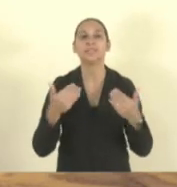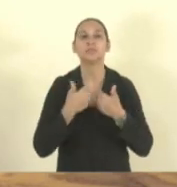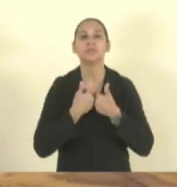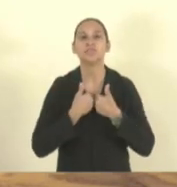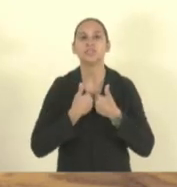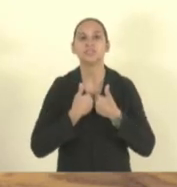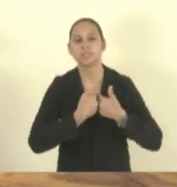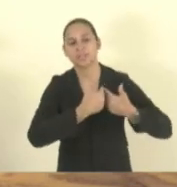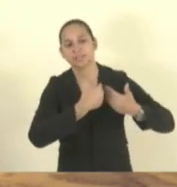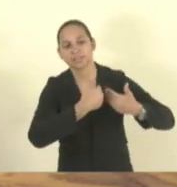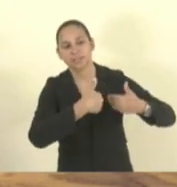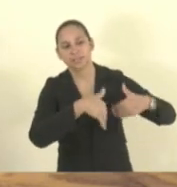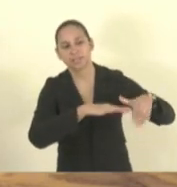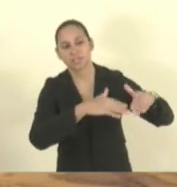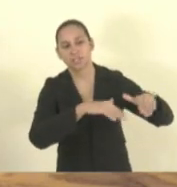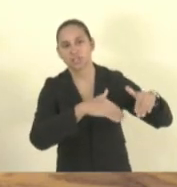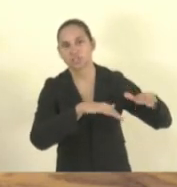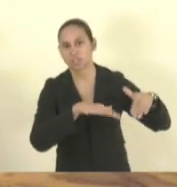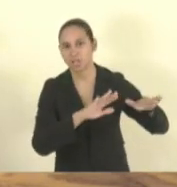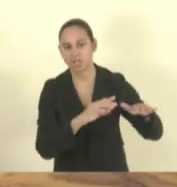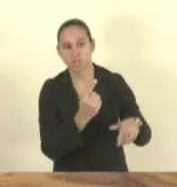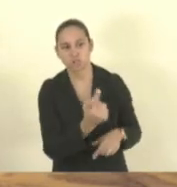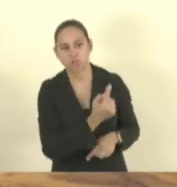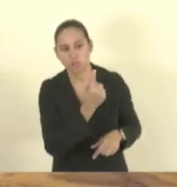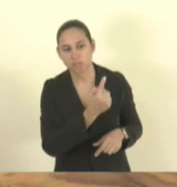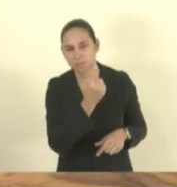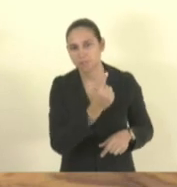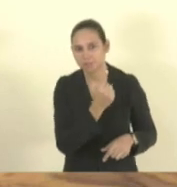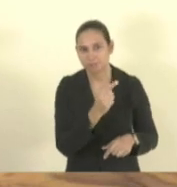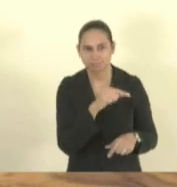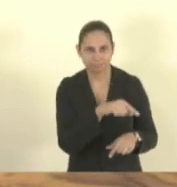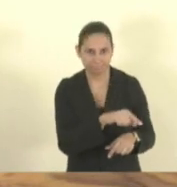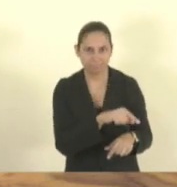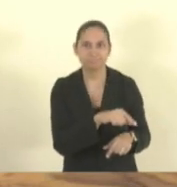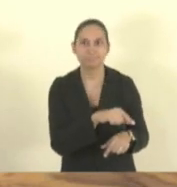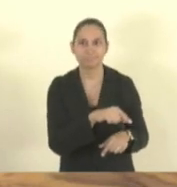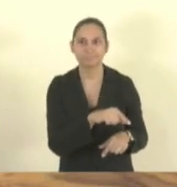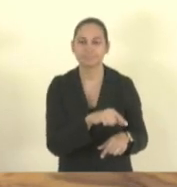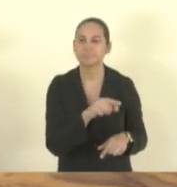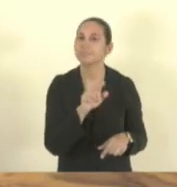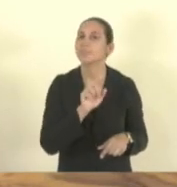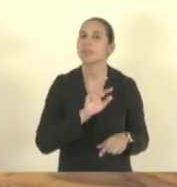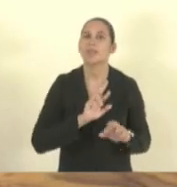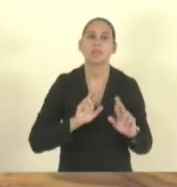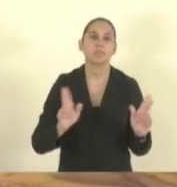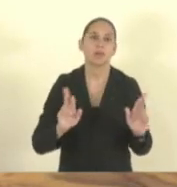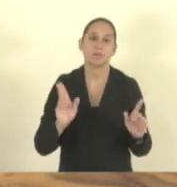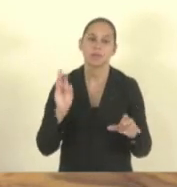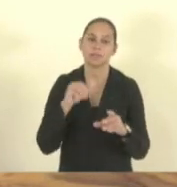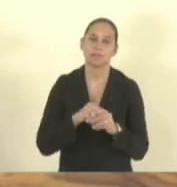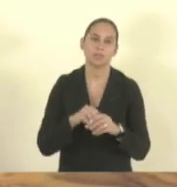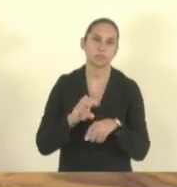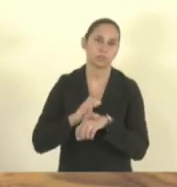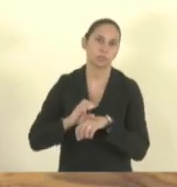pátio da escola ou no canto da sala, não é isso que diz a lei.